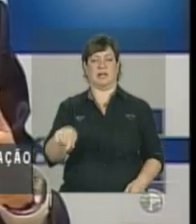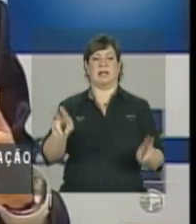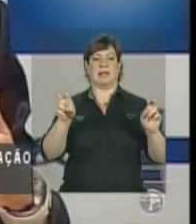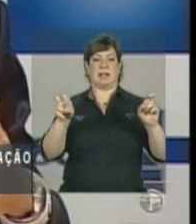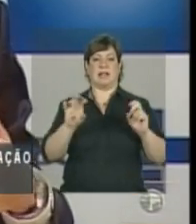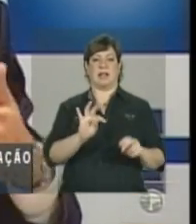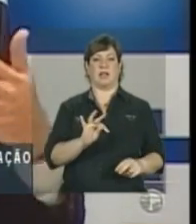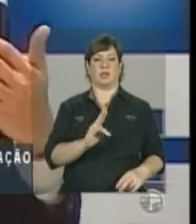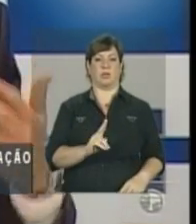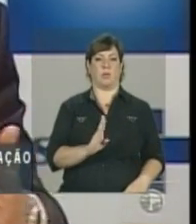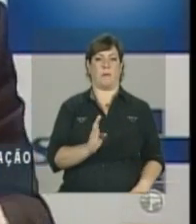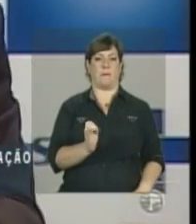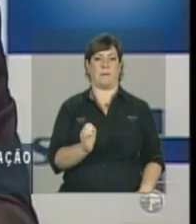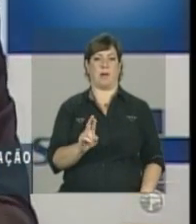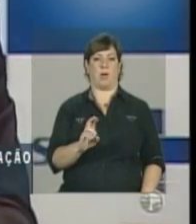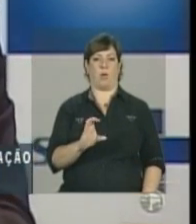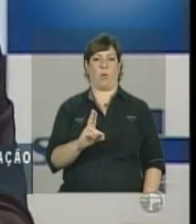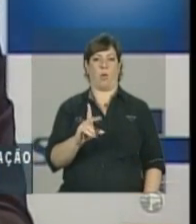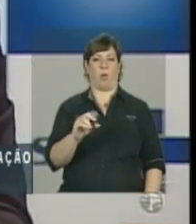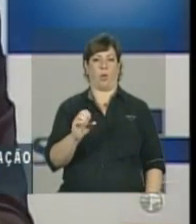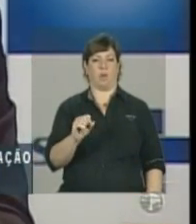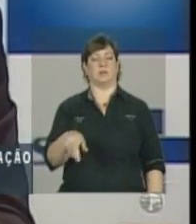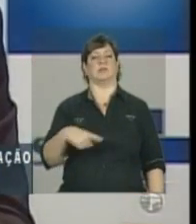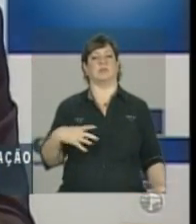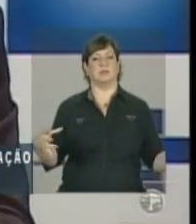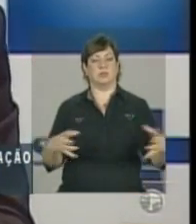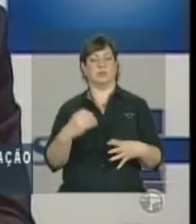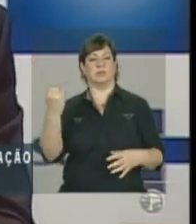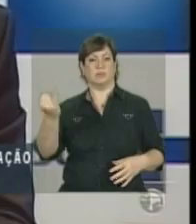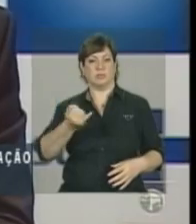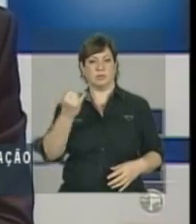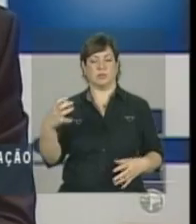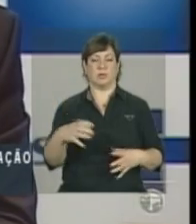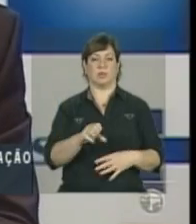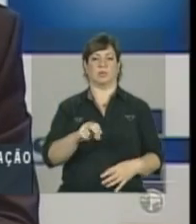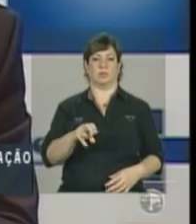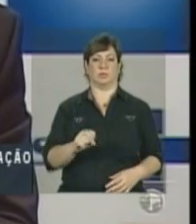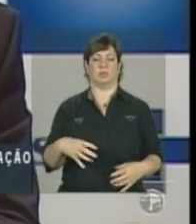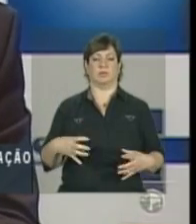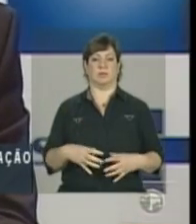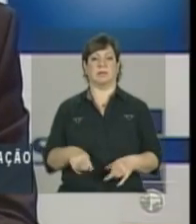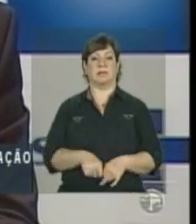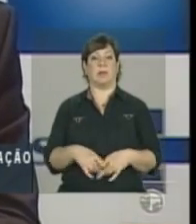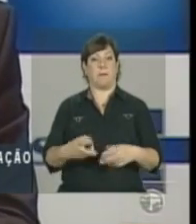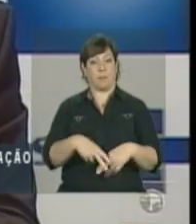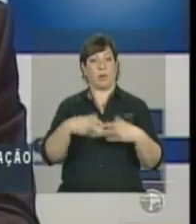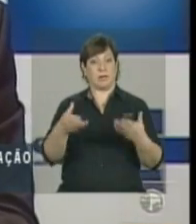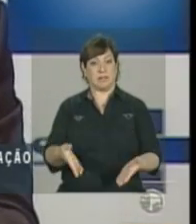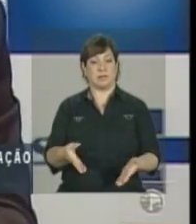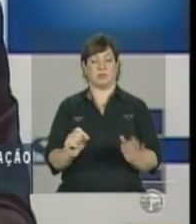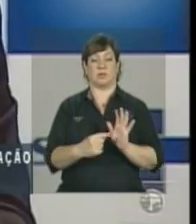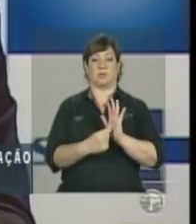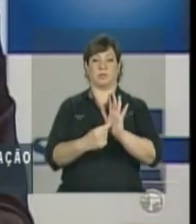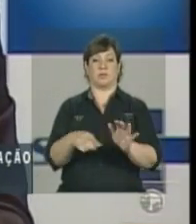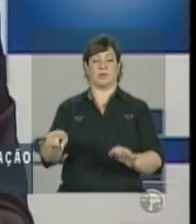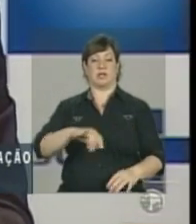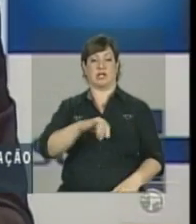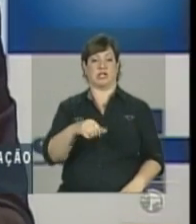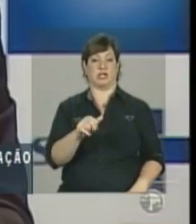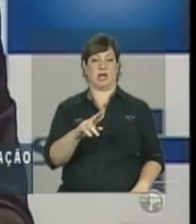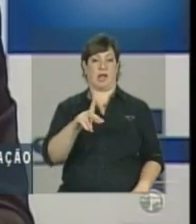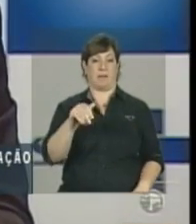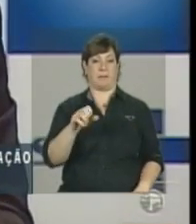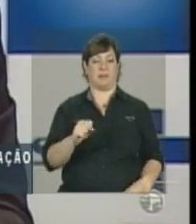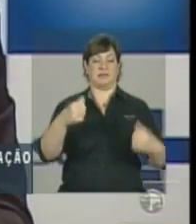tuberculose como algo prioritário ainda para o conjunto do Sistema Único de Saúde. Por isso que os indicadores de tuberculose, como reforçou o Jarbas,